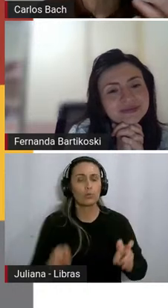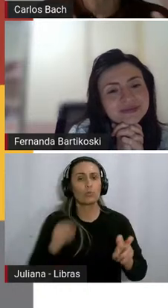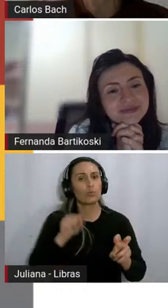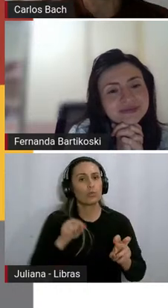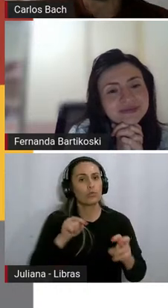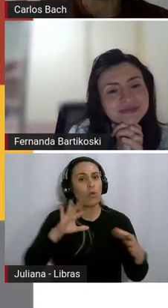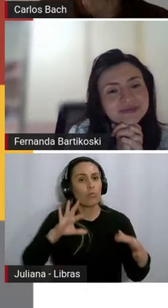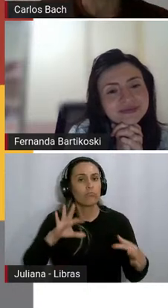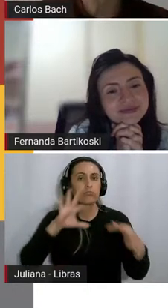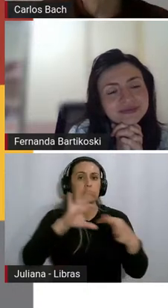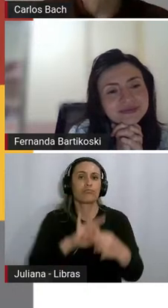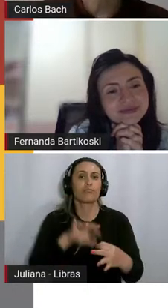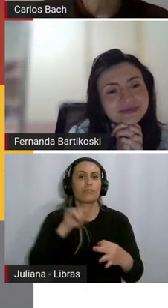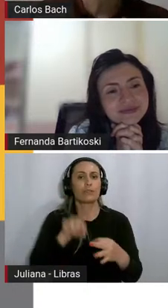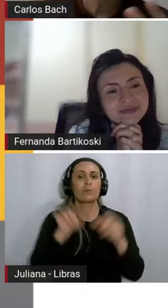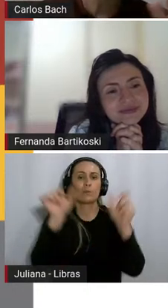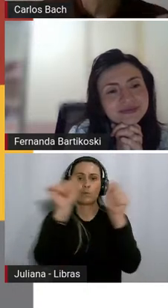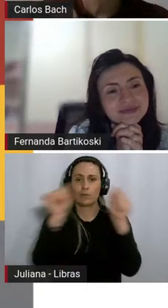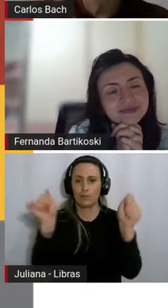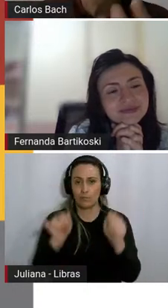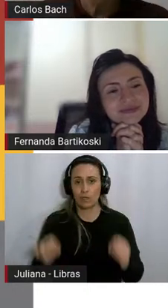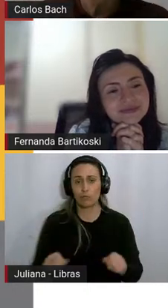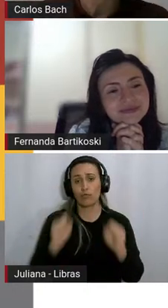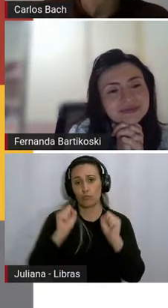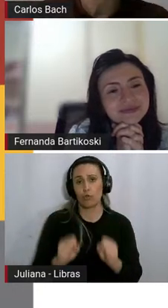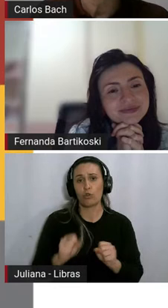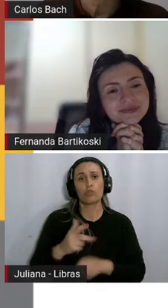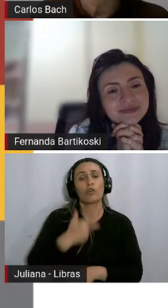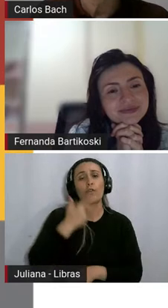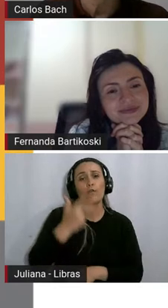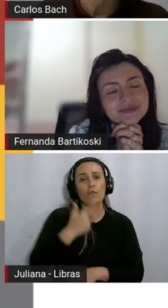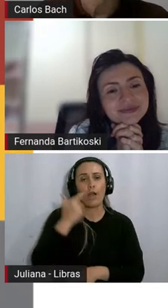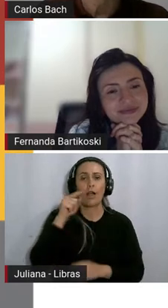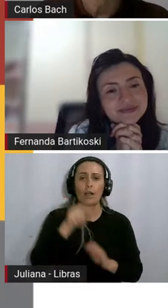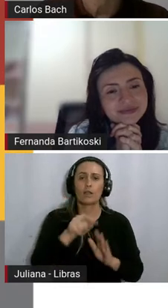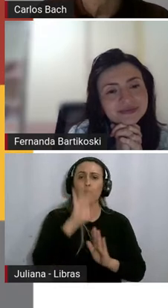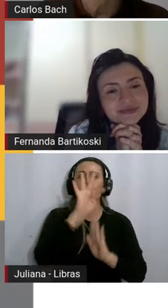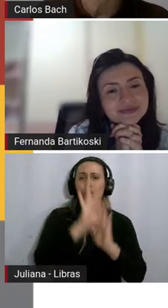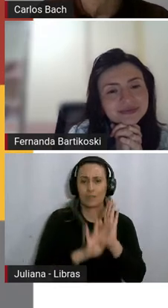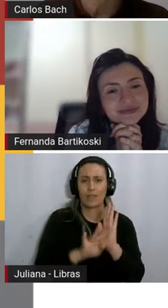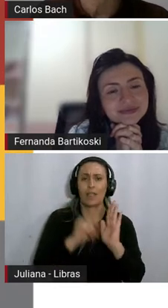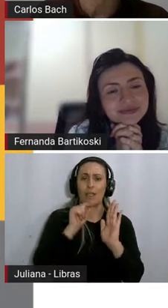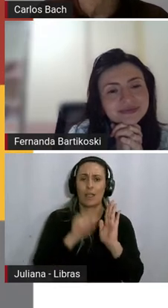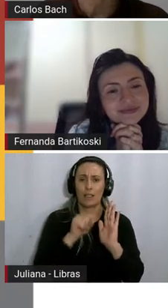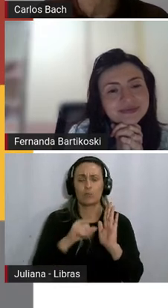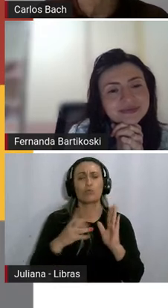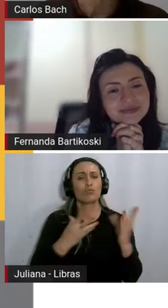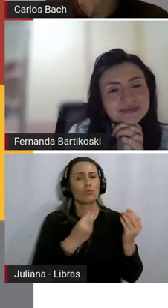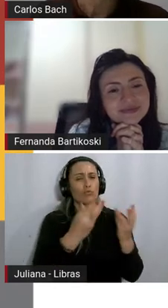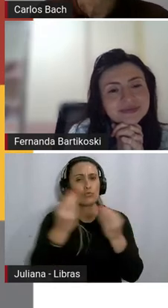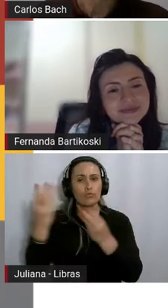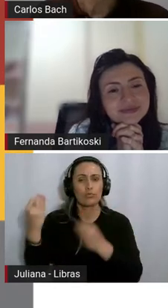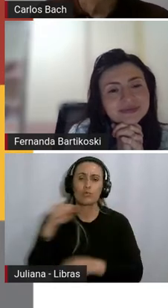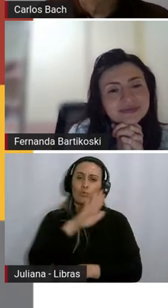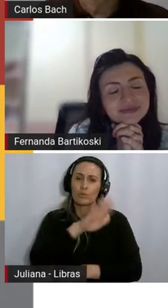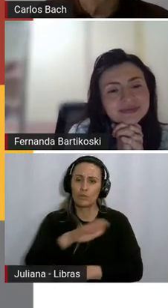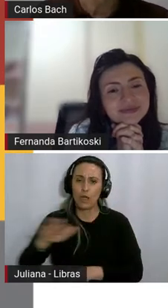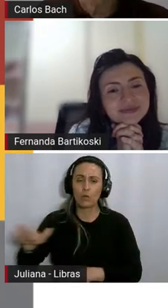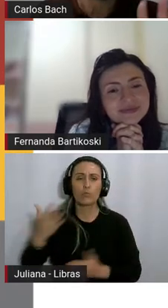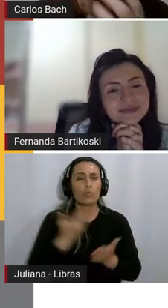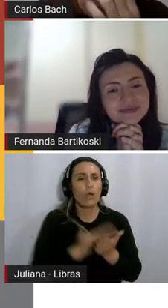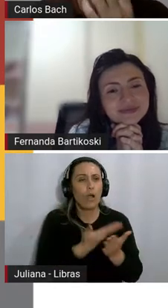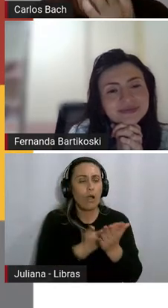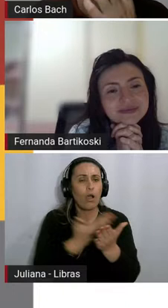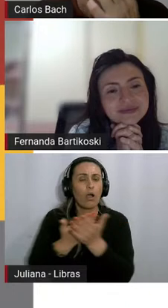imagens porque a gente vai falar de um texto então a gente vai questionando isso com os estudantes com as estudantes aí a gente